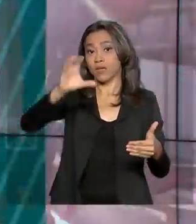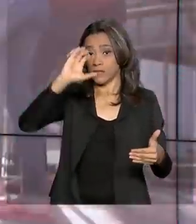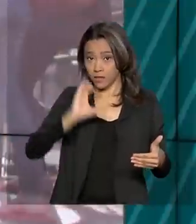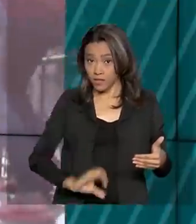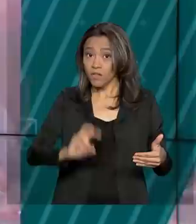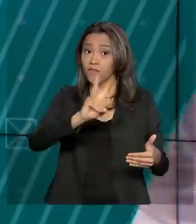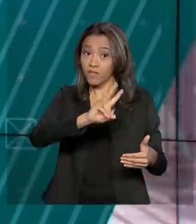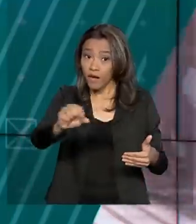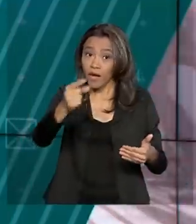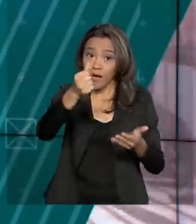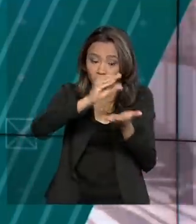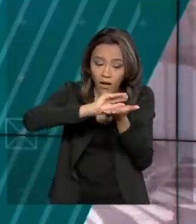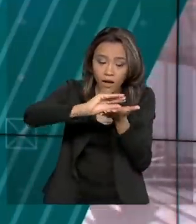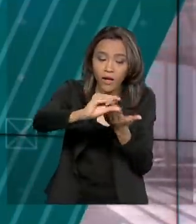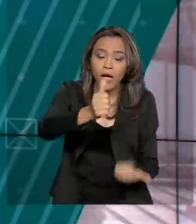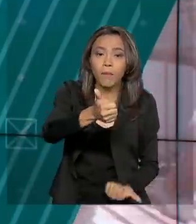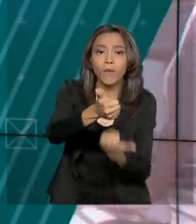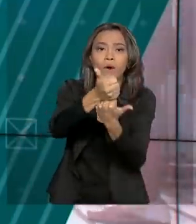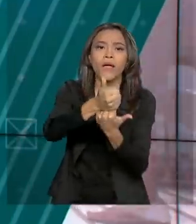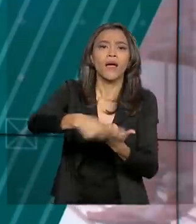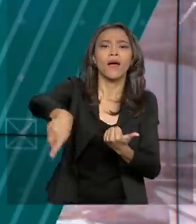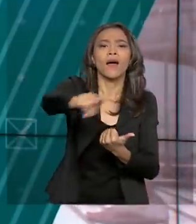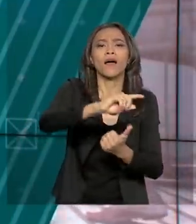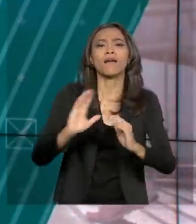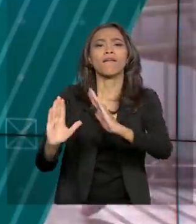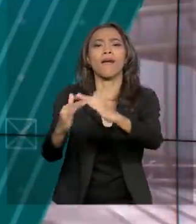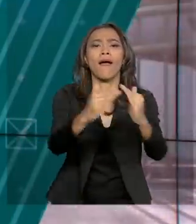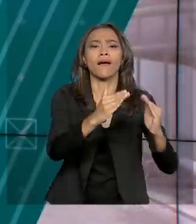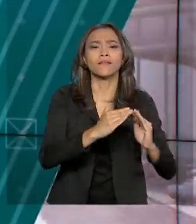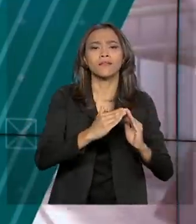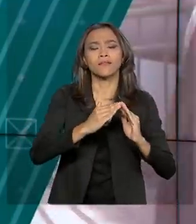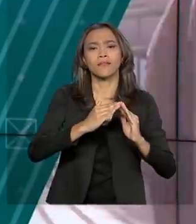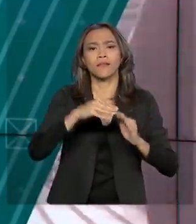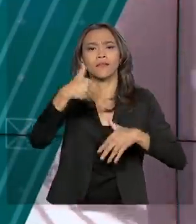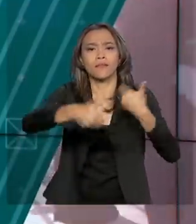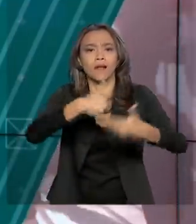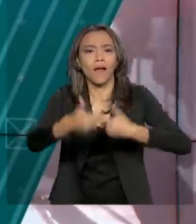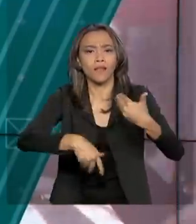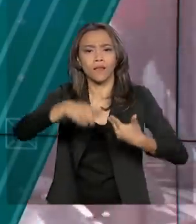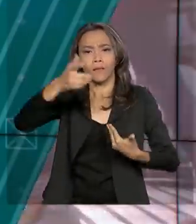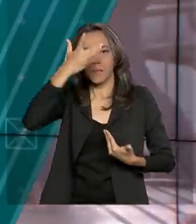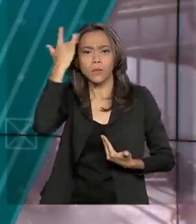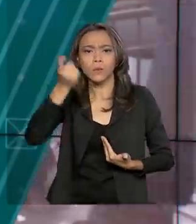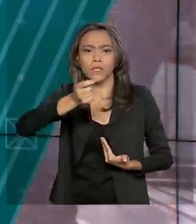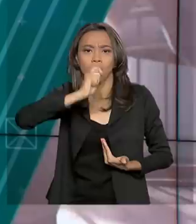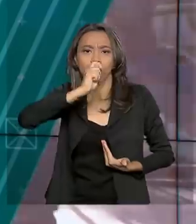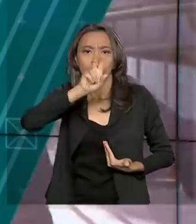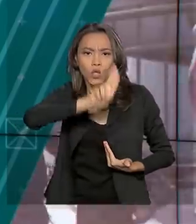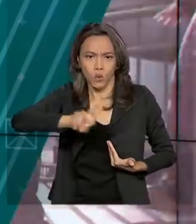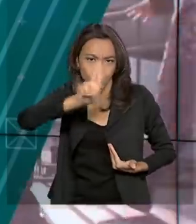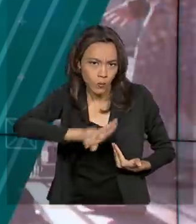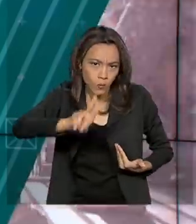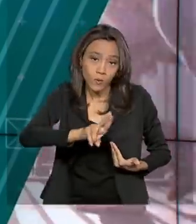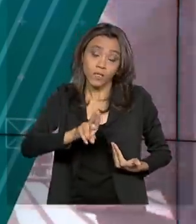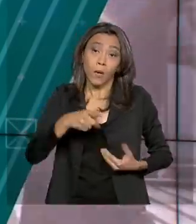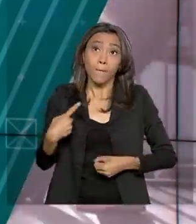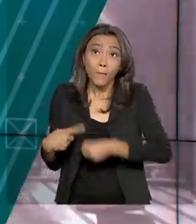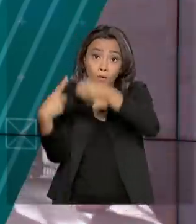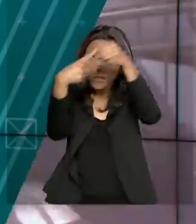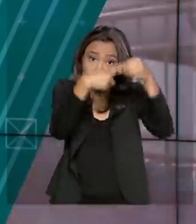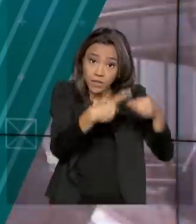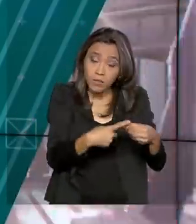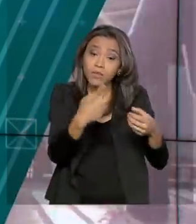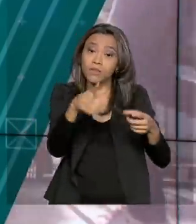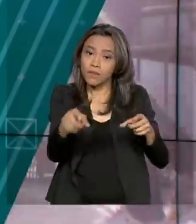vagas em comunidades terapêuticas para o acolhimento e tratamento de dependentes químicos. Municípios que fazem parte do